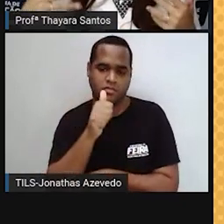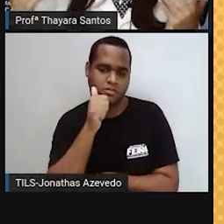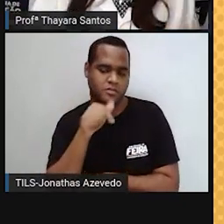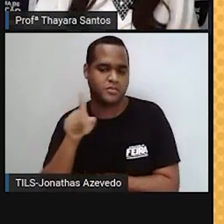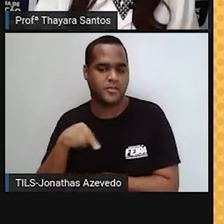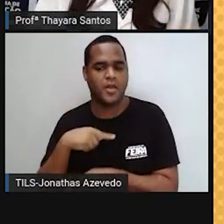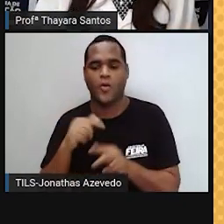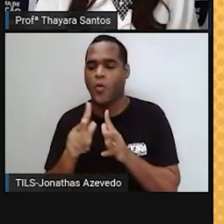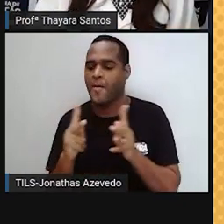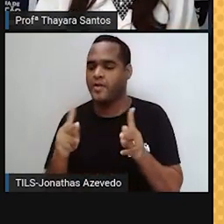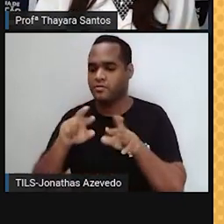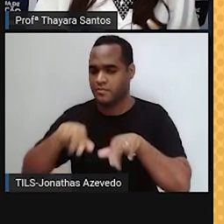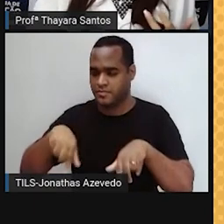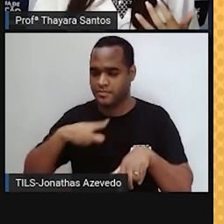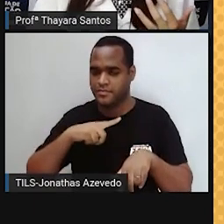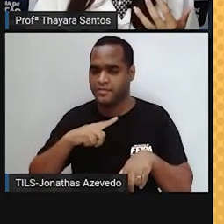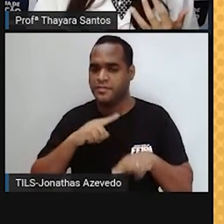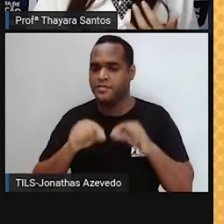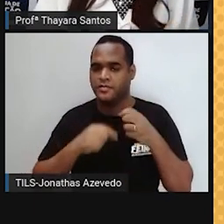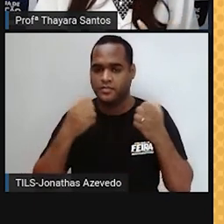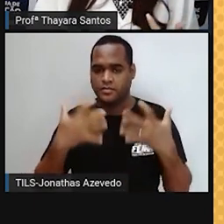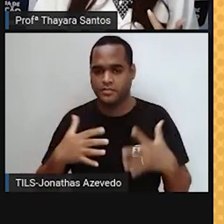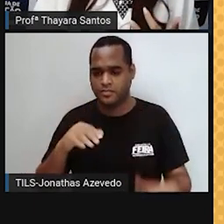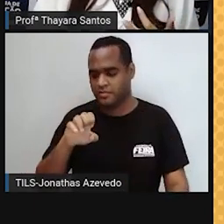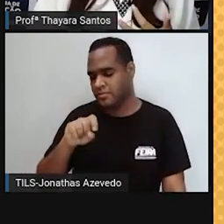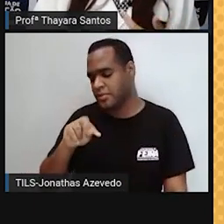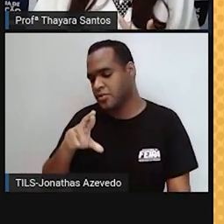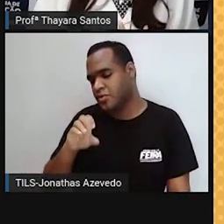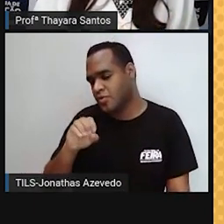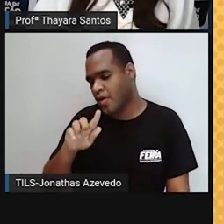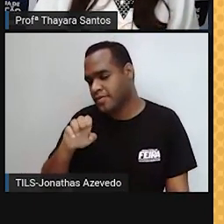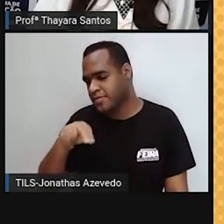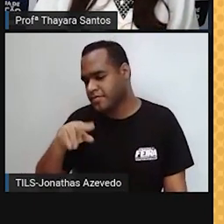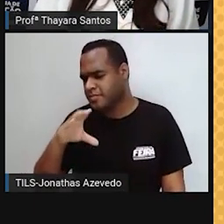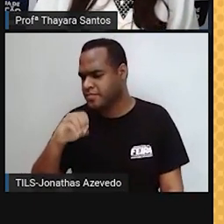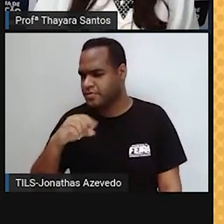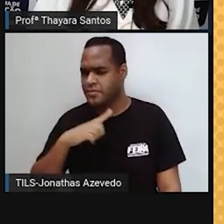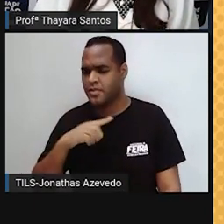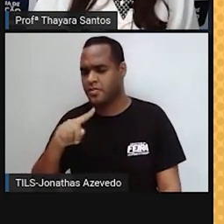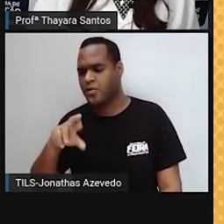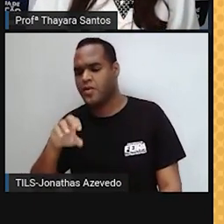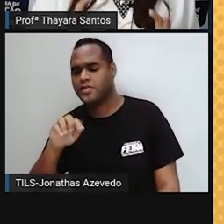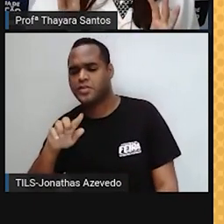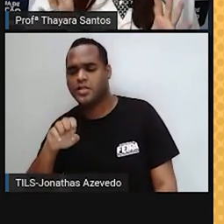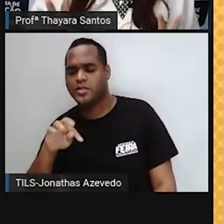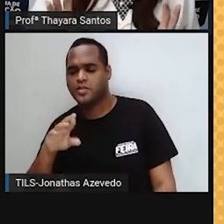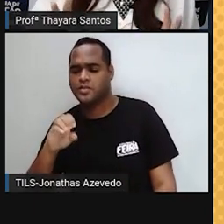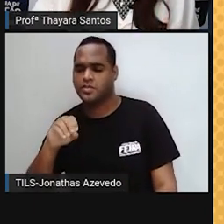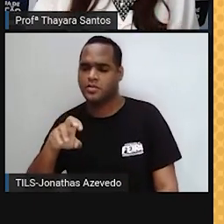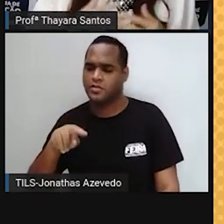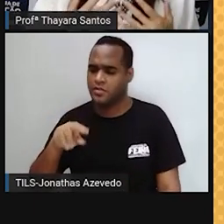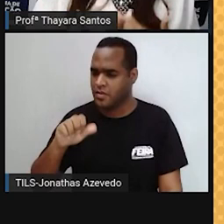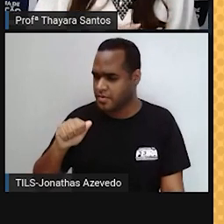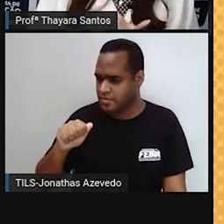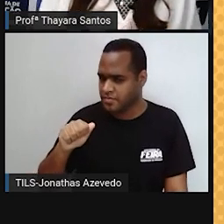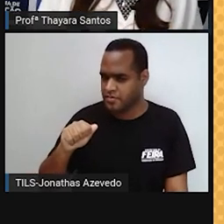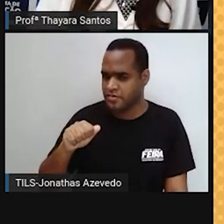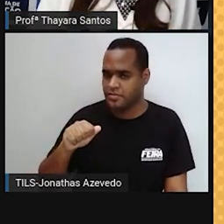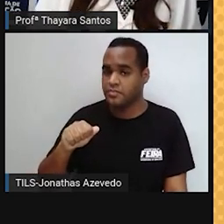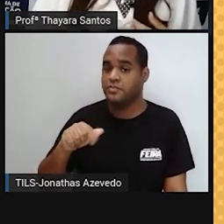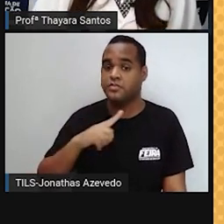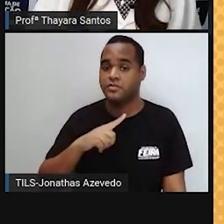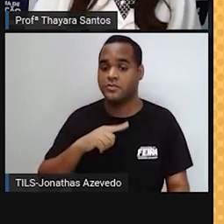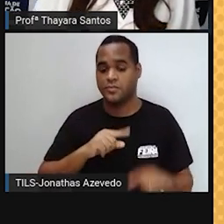Os hormônios, na verdade, que é estrógeno e também a progesterona. Então, esses dois hormônios sexuais